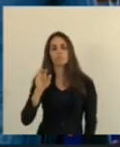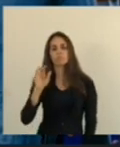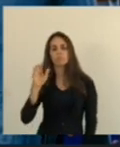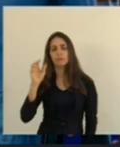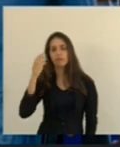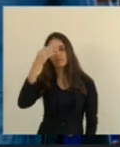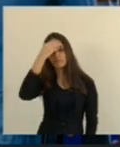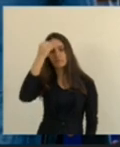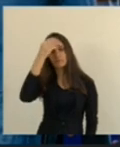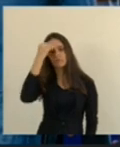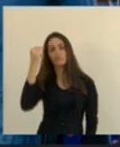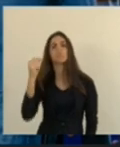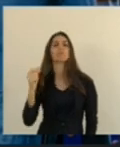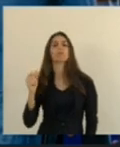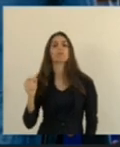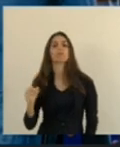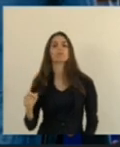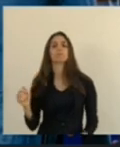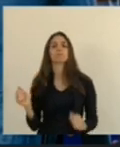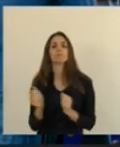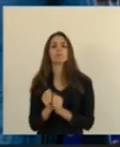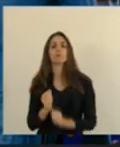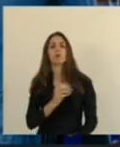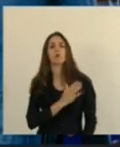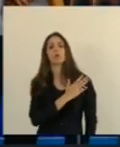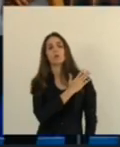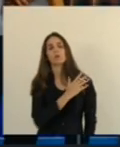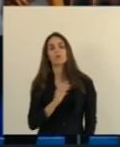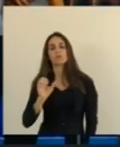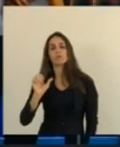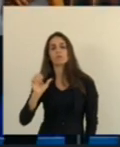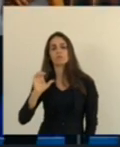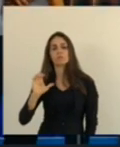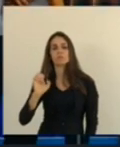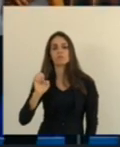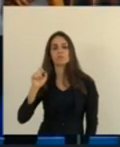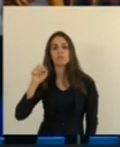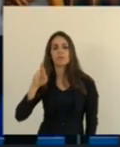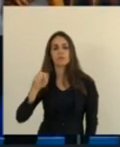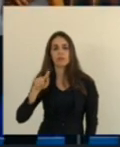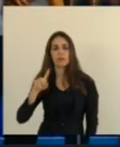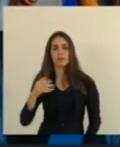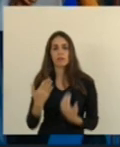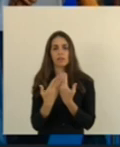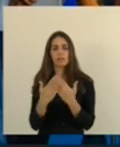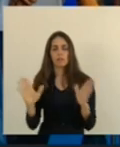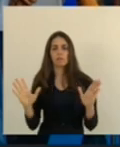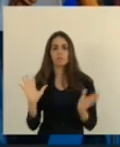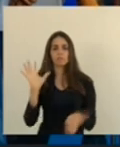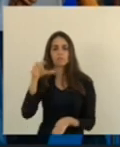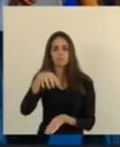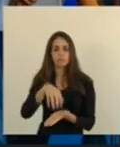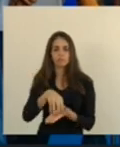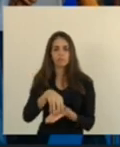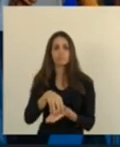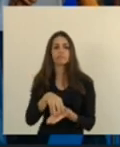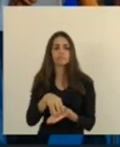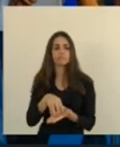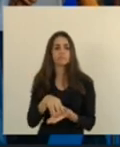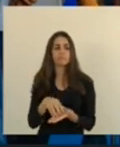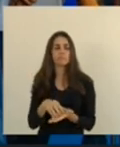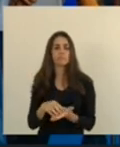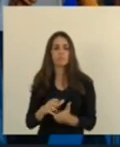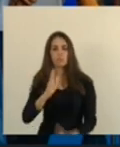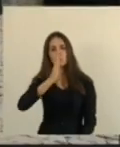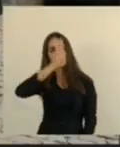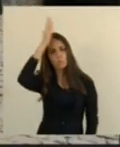Bombeiro, coronel Serqueira e tantos outros. Inauguramos o posto avançado do Corpo de